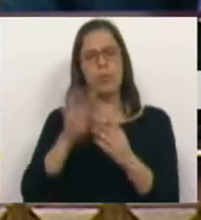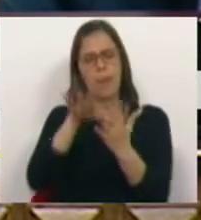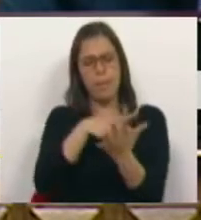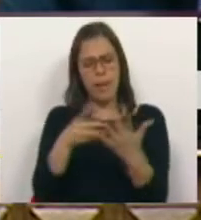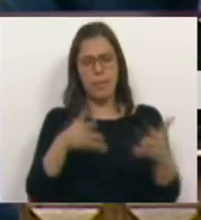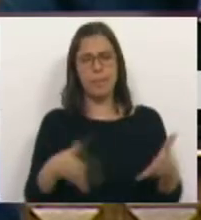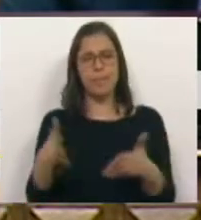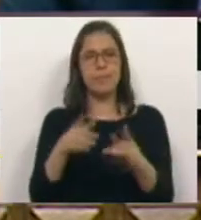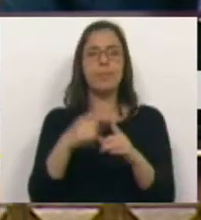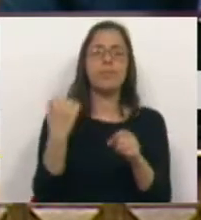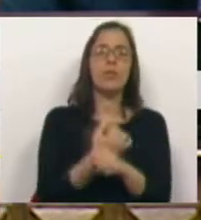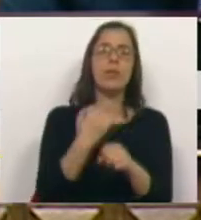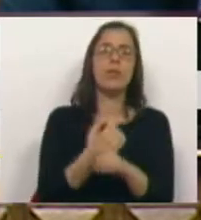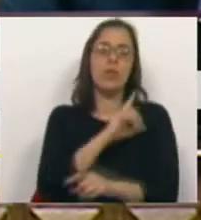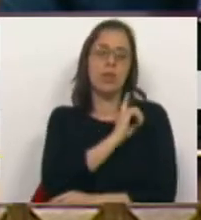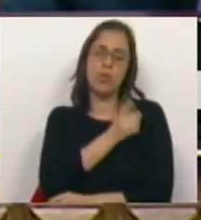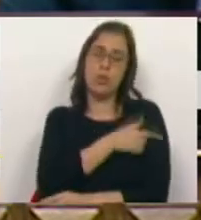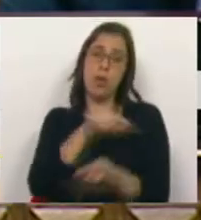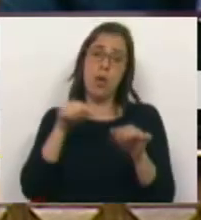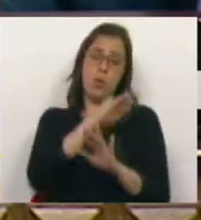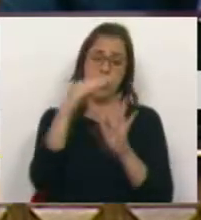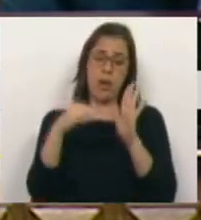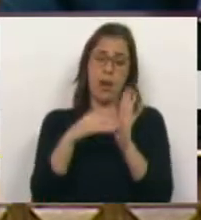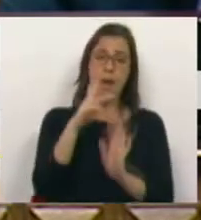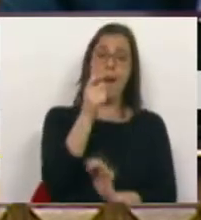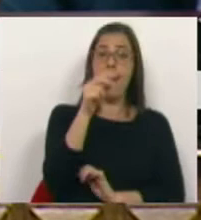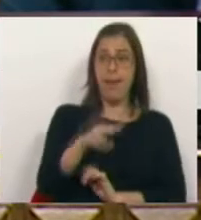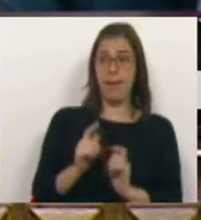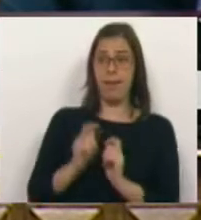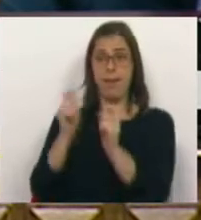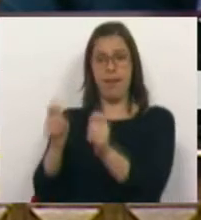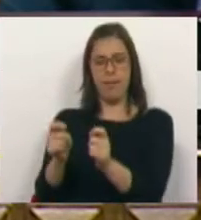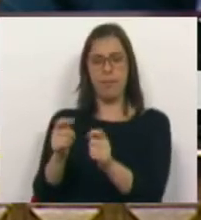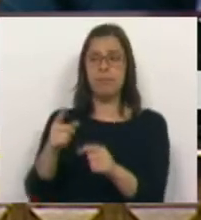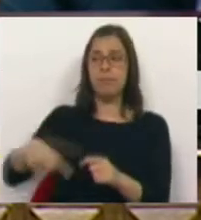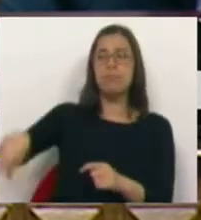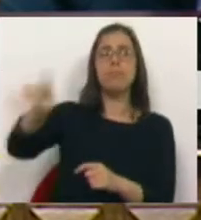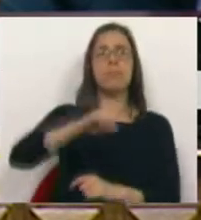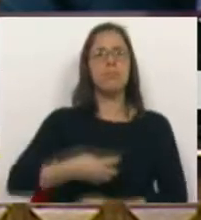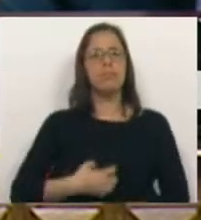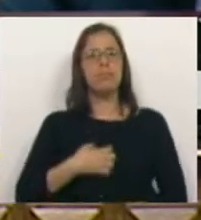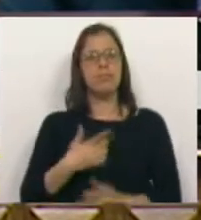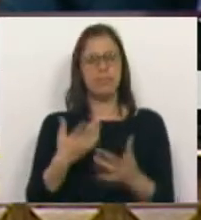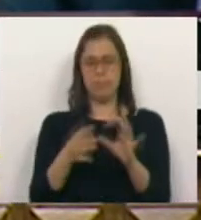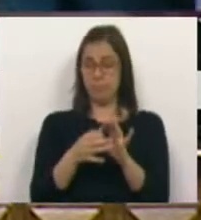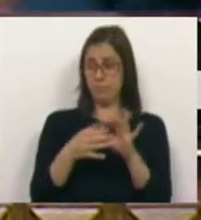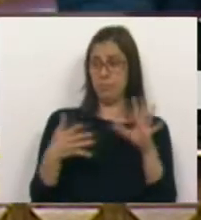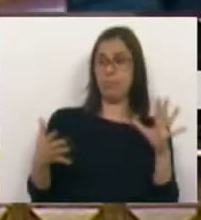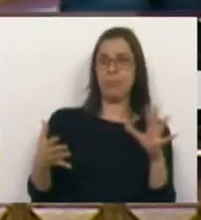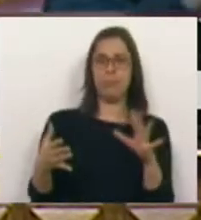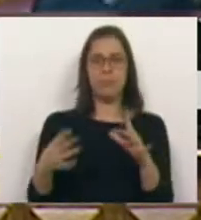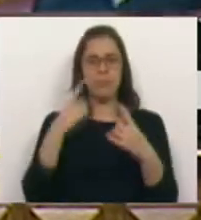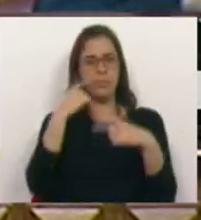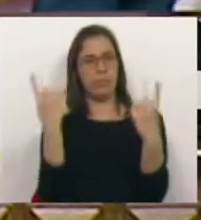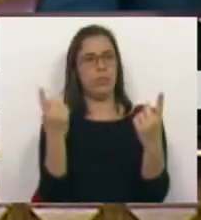planeamento estratégico, das funções de soberania que estão hoje consignadas à REN, encontramos a reação mais desbragada do ponto de vista